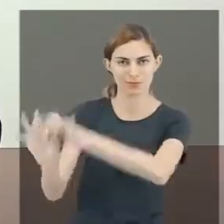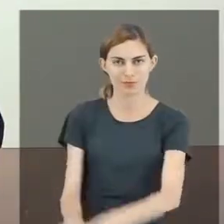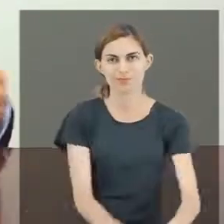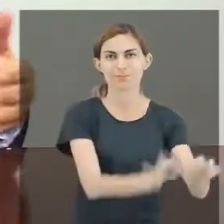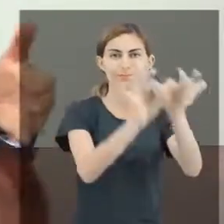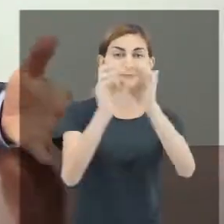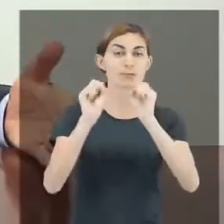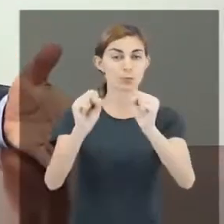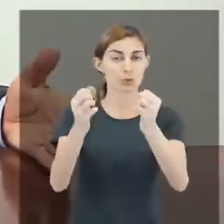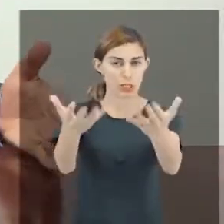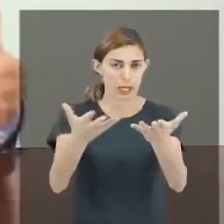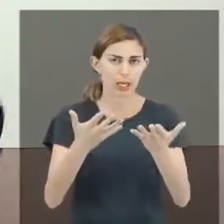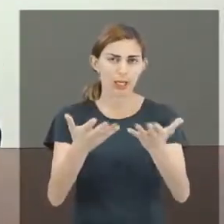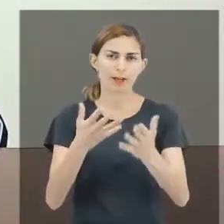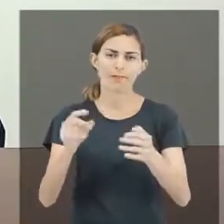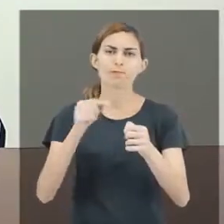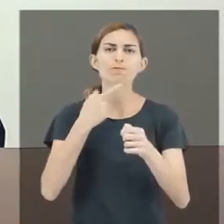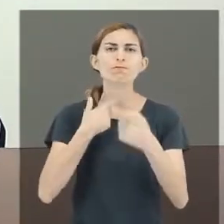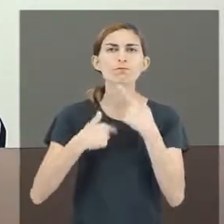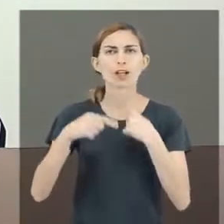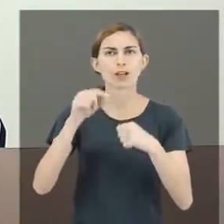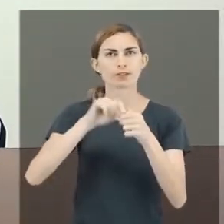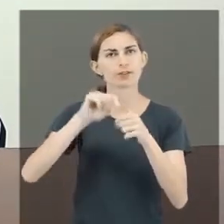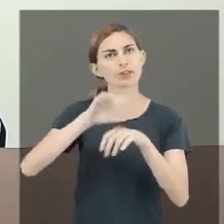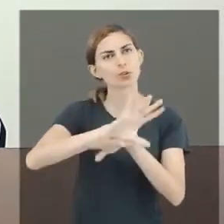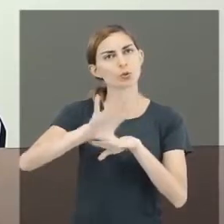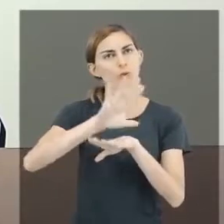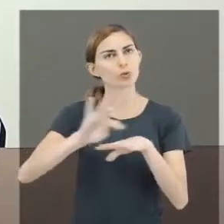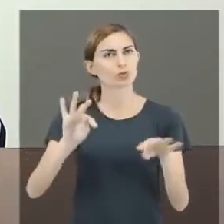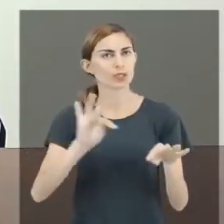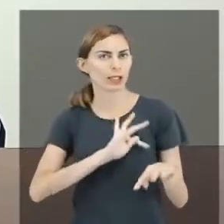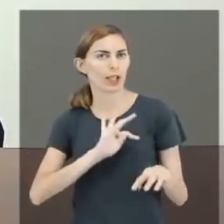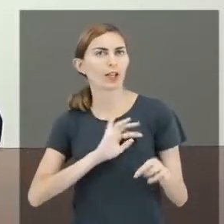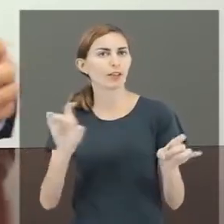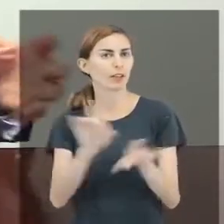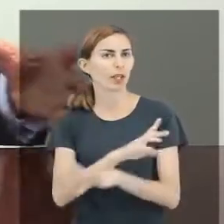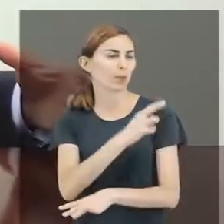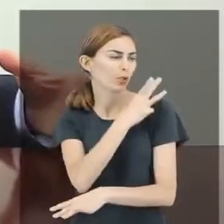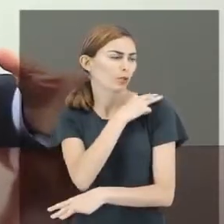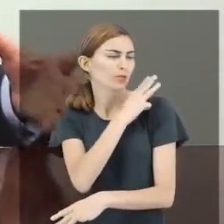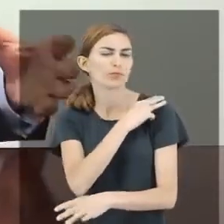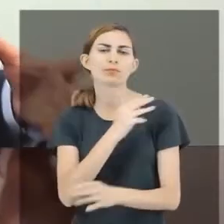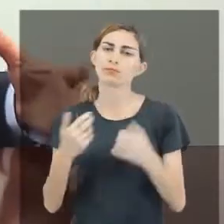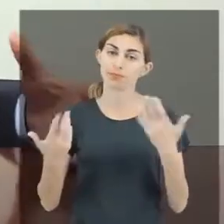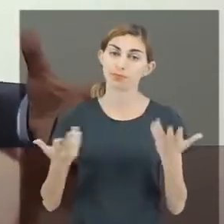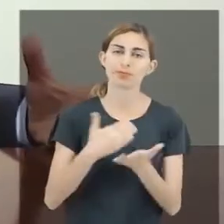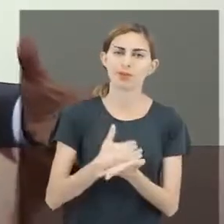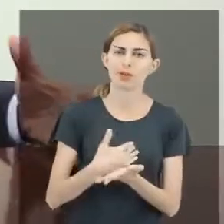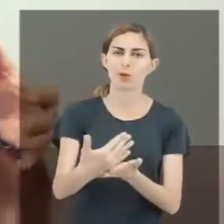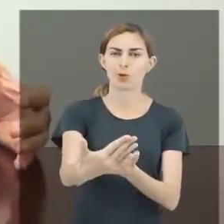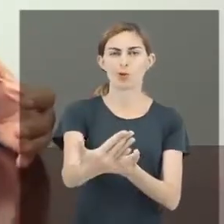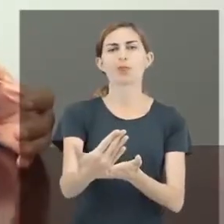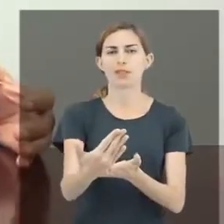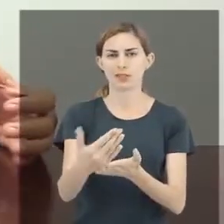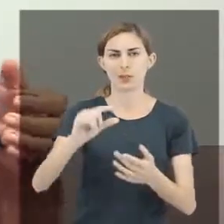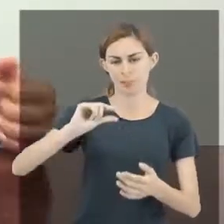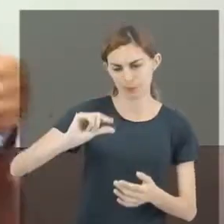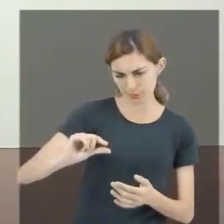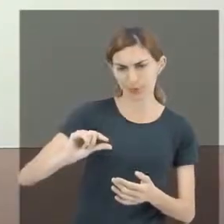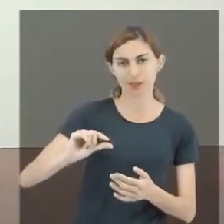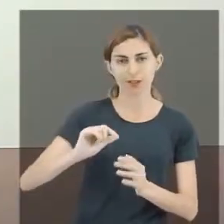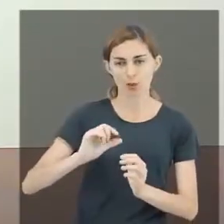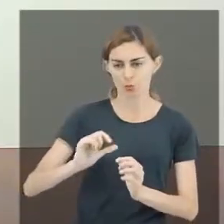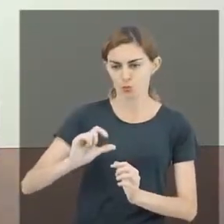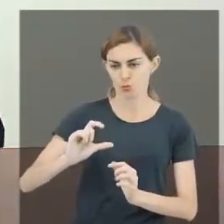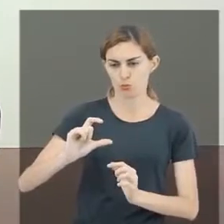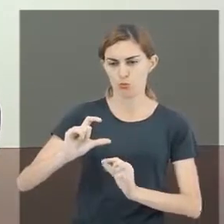querer fazer um curso técnico e poder fazê-lo se você terminou o ensino médio. Então, é algo que começa, aparentemente, pequeno, mas se